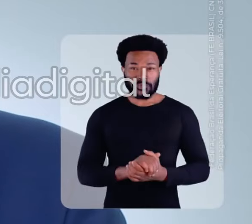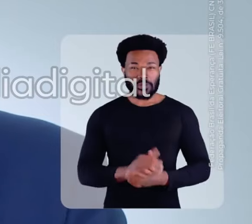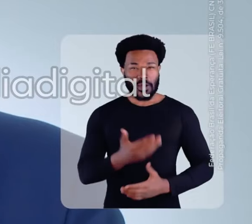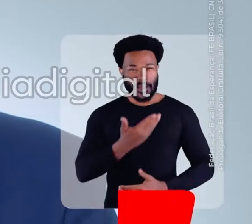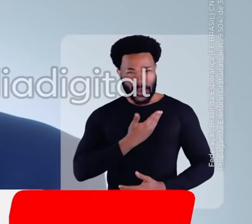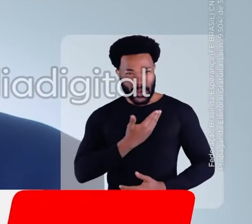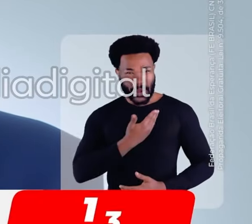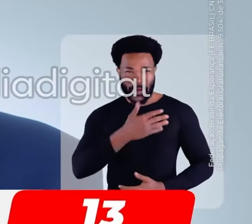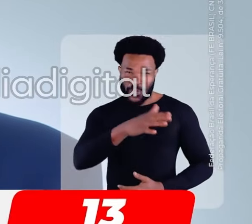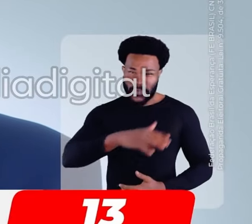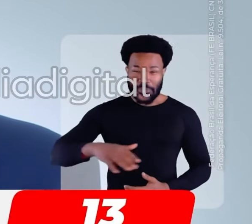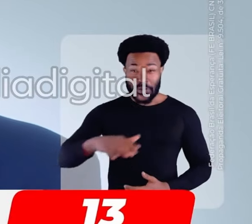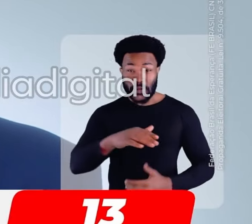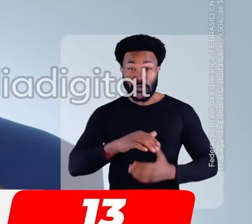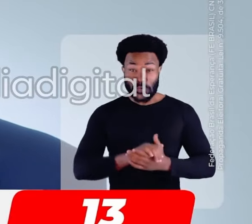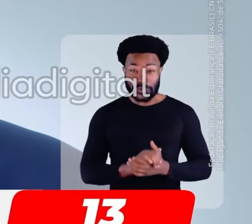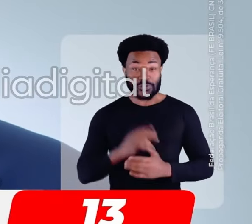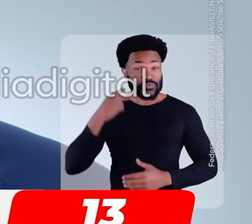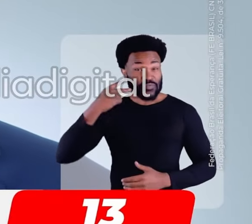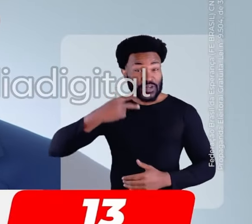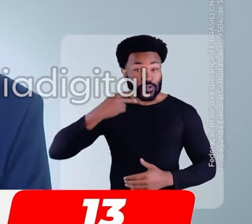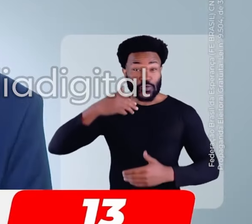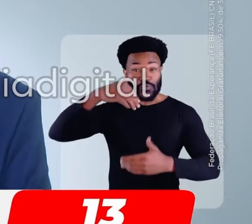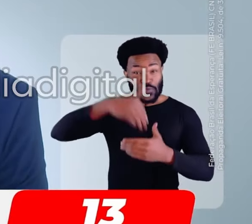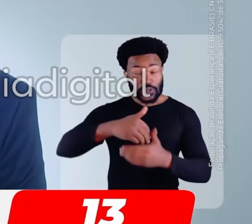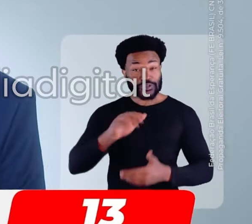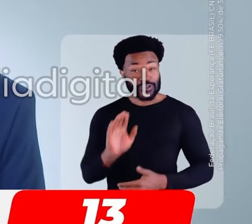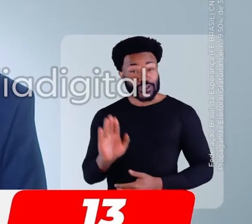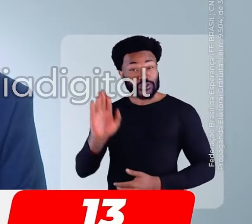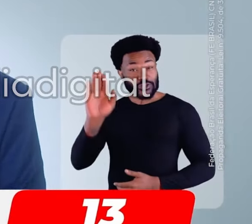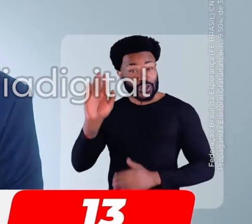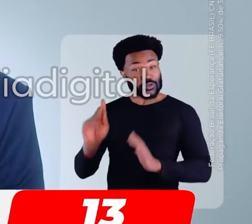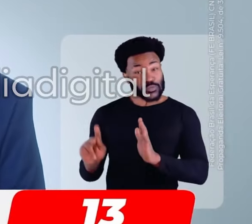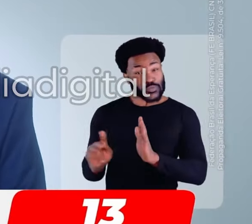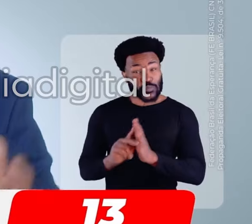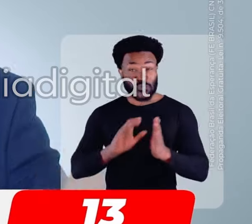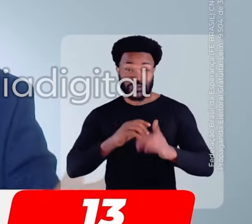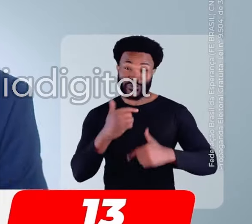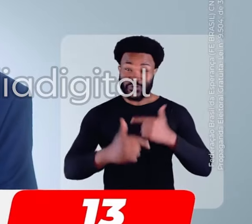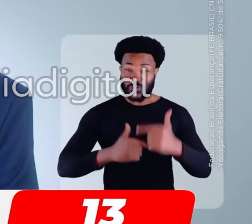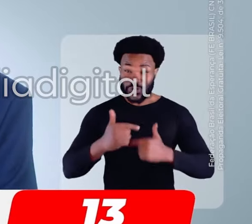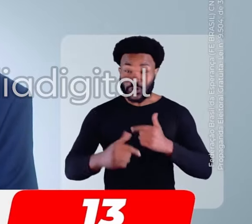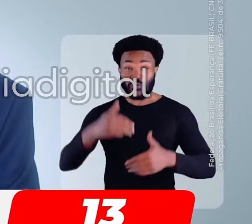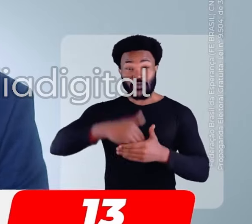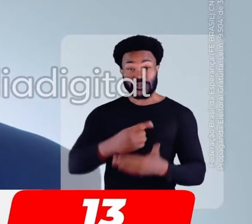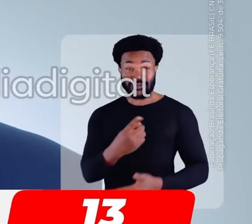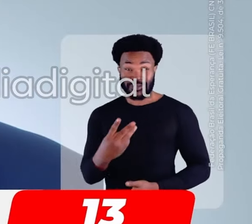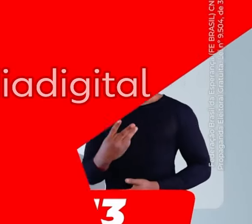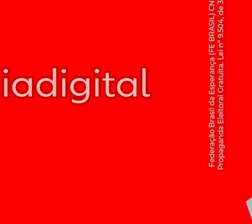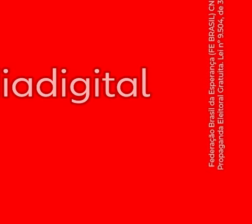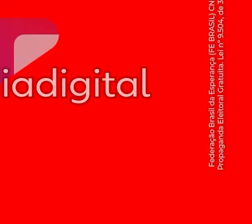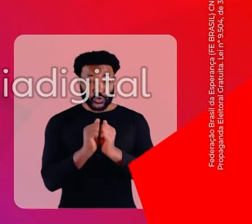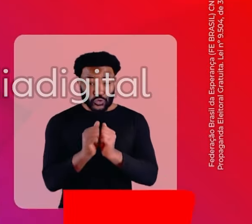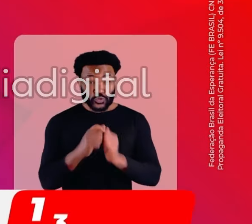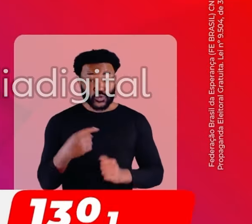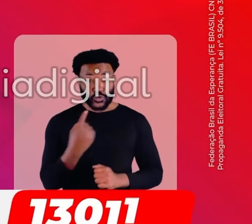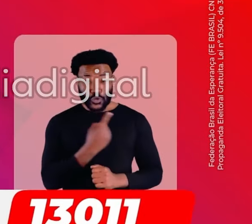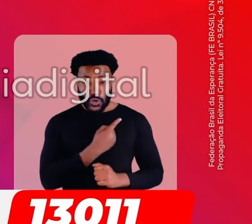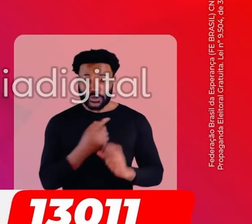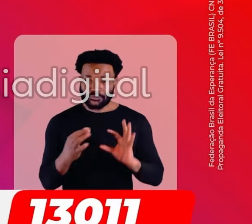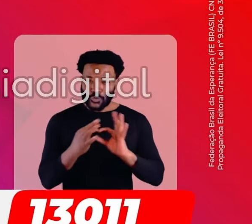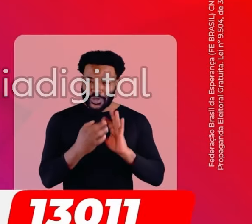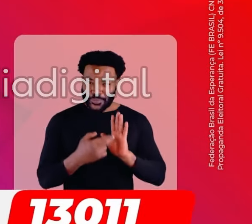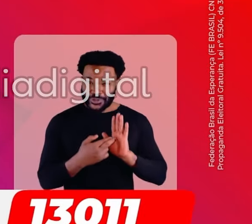Minhas amigas e meus amigos, para vereador, vote nos candidatos e candidatas do Partido dos Trabalhadores. Vote 13. Juntos,